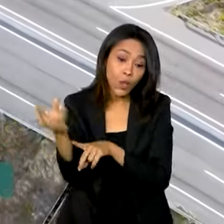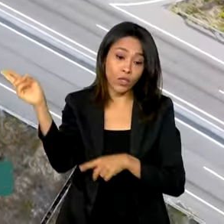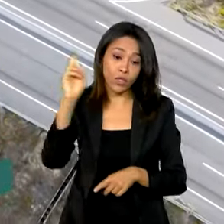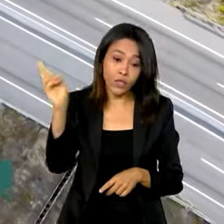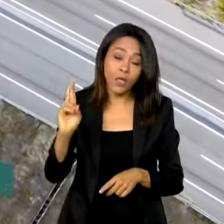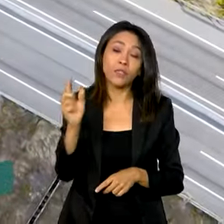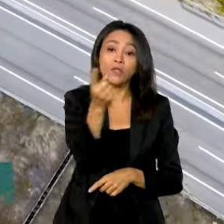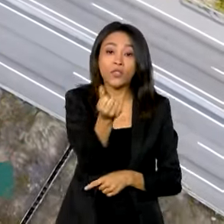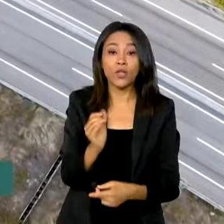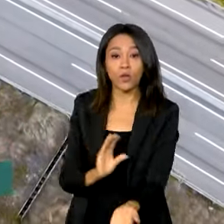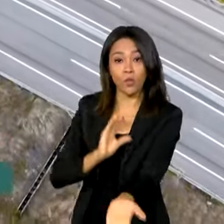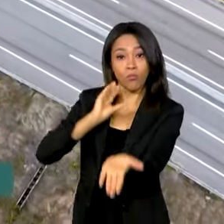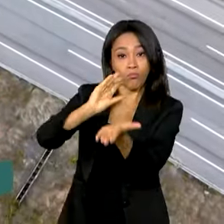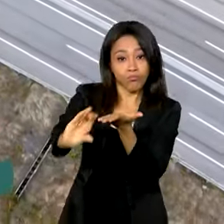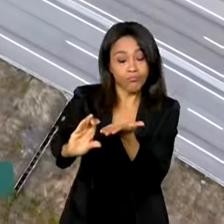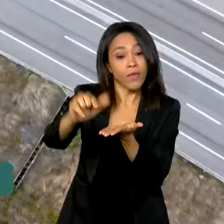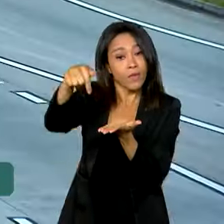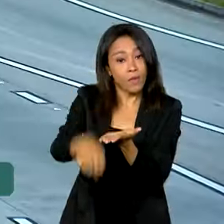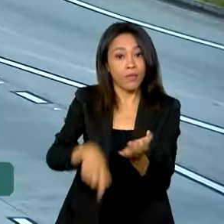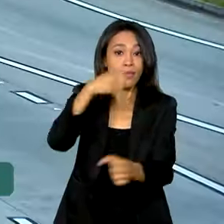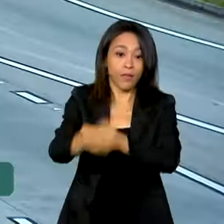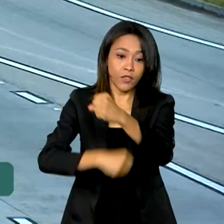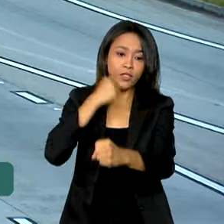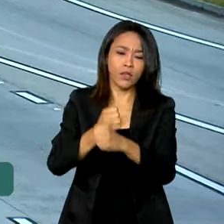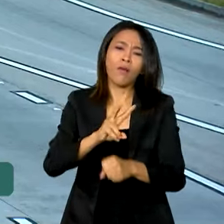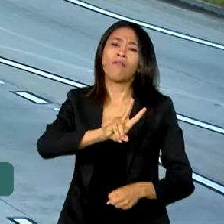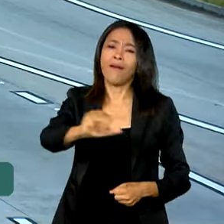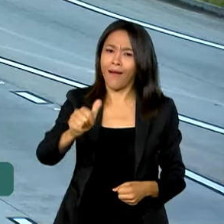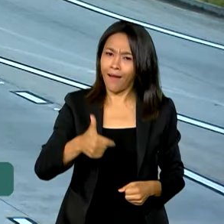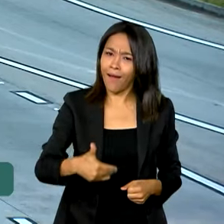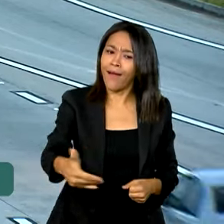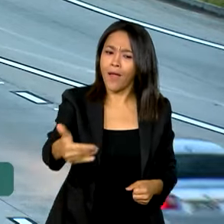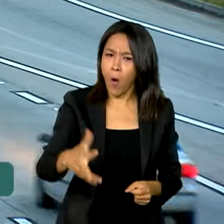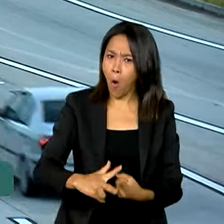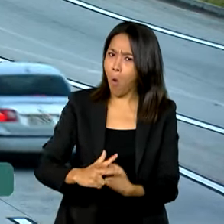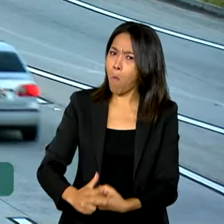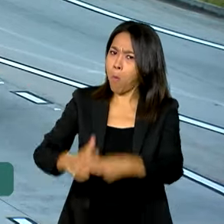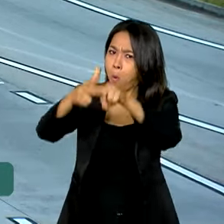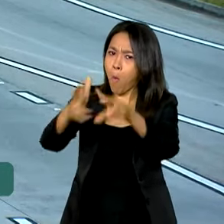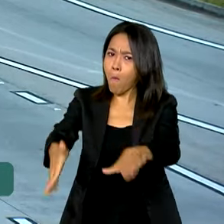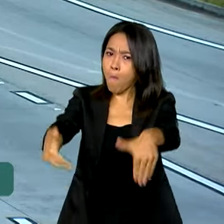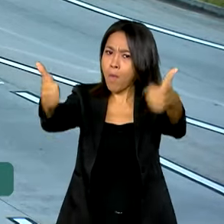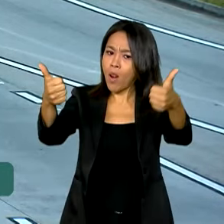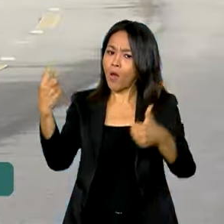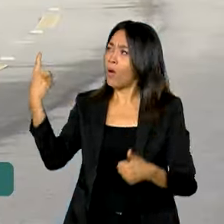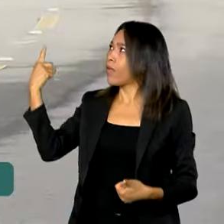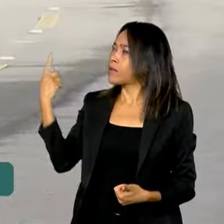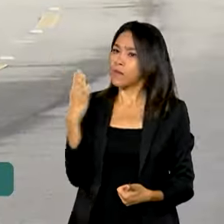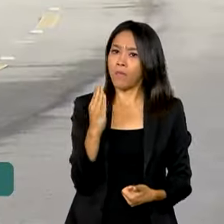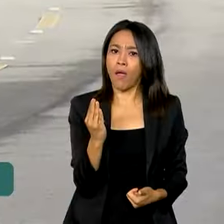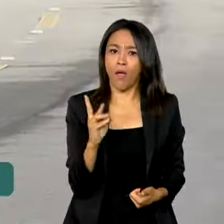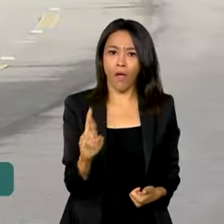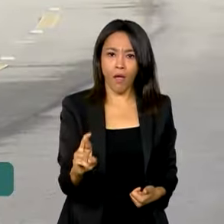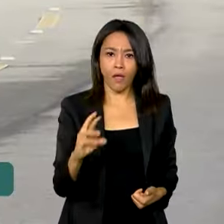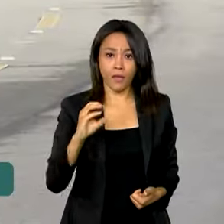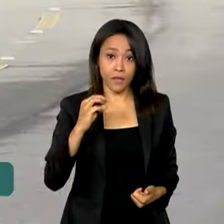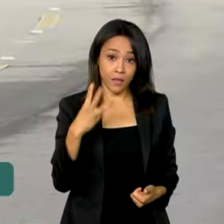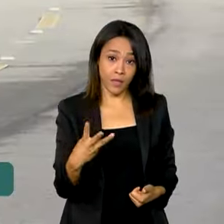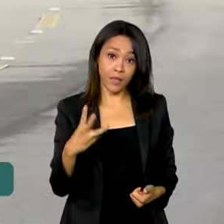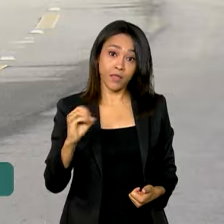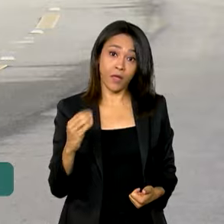em investimentos neste ano, vai ganhar melhorias na BR-304 entre